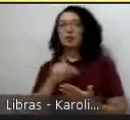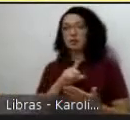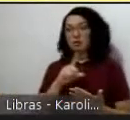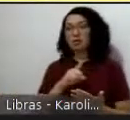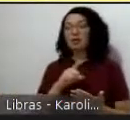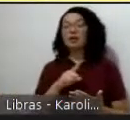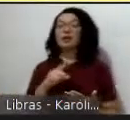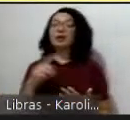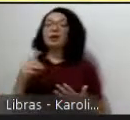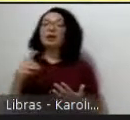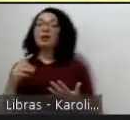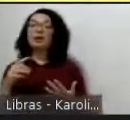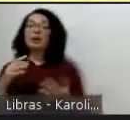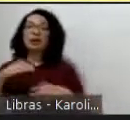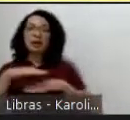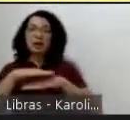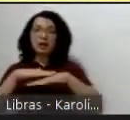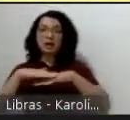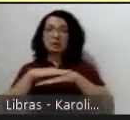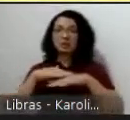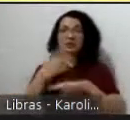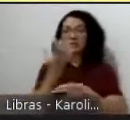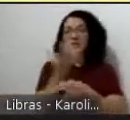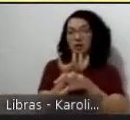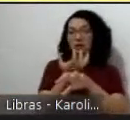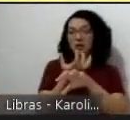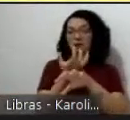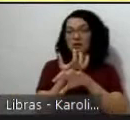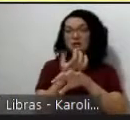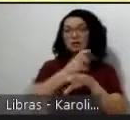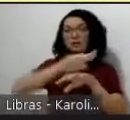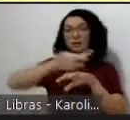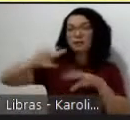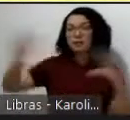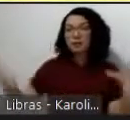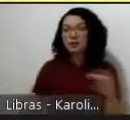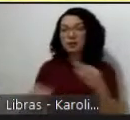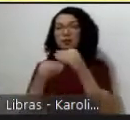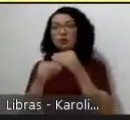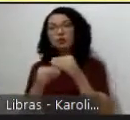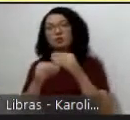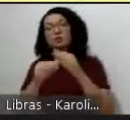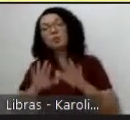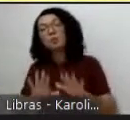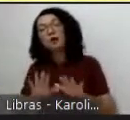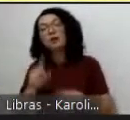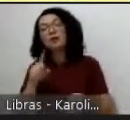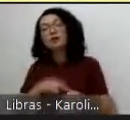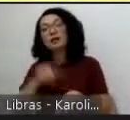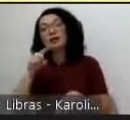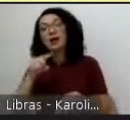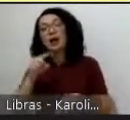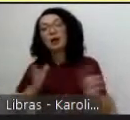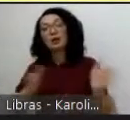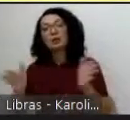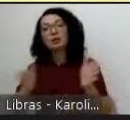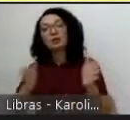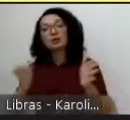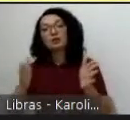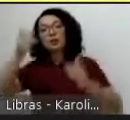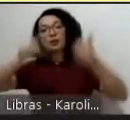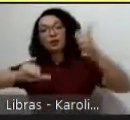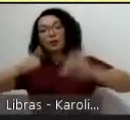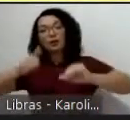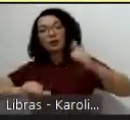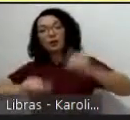interdisciplinaridade é importante mas nos finalmente nas avaliações dos departamentos dos centros dos